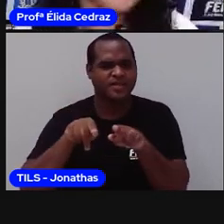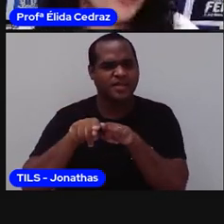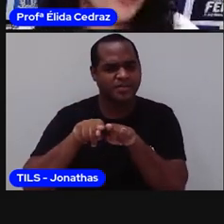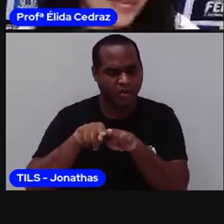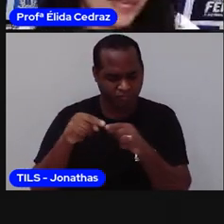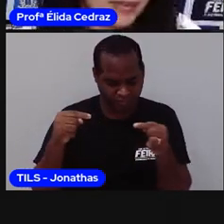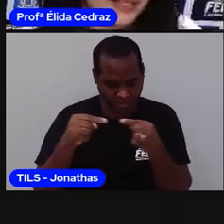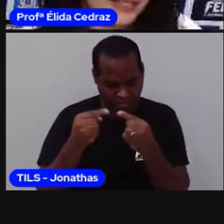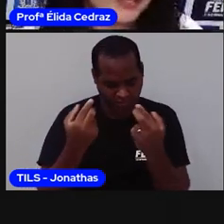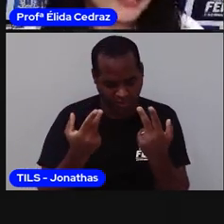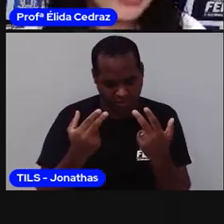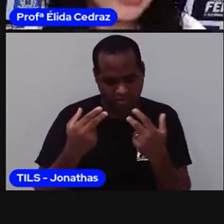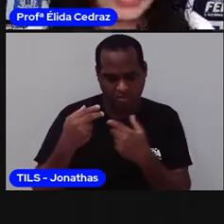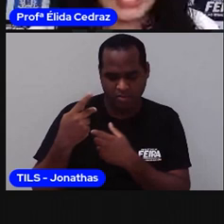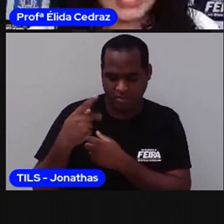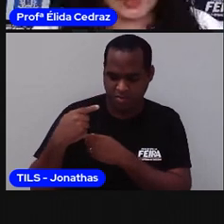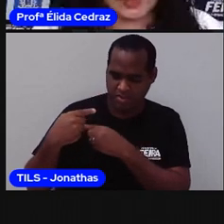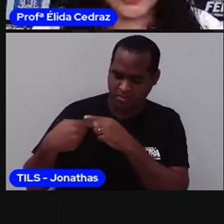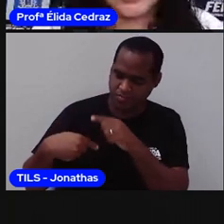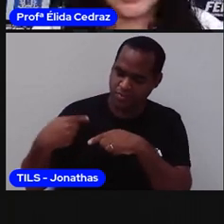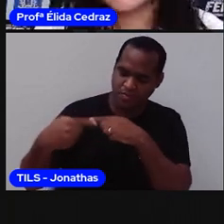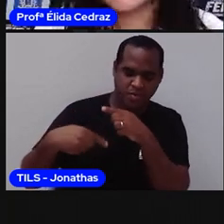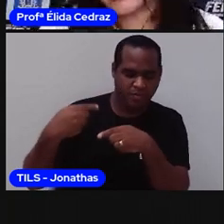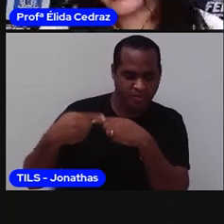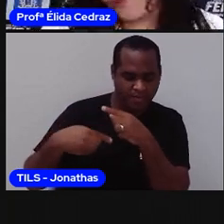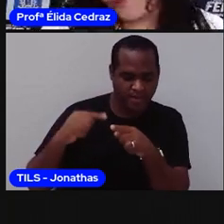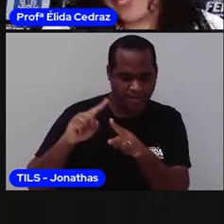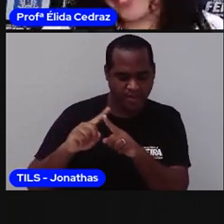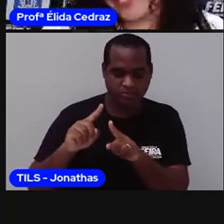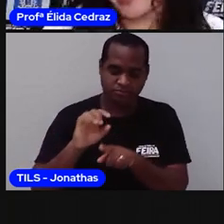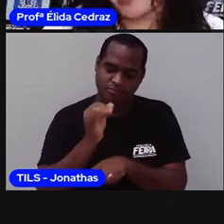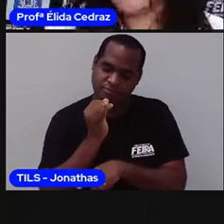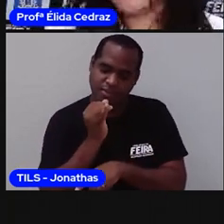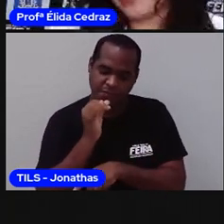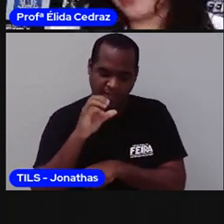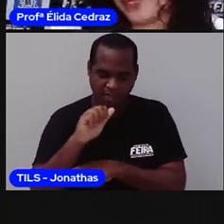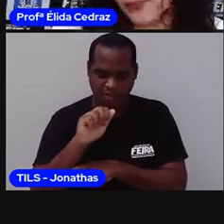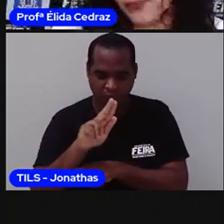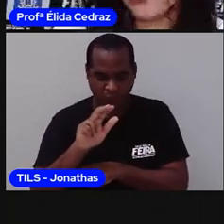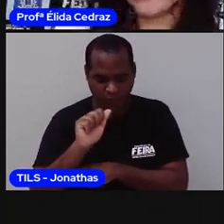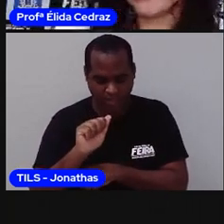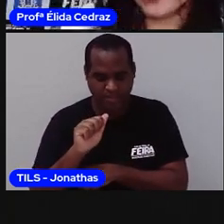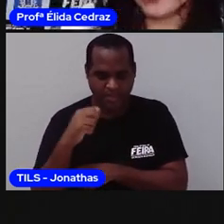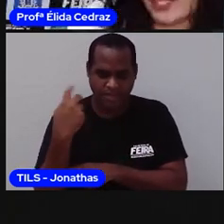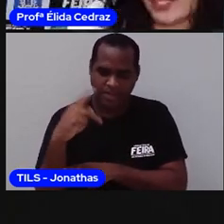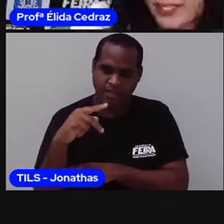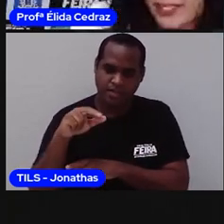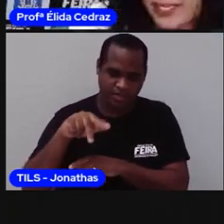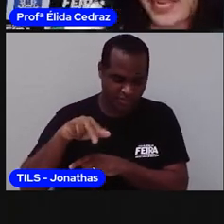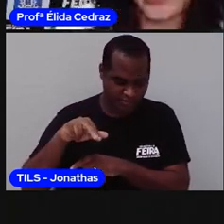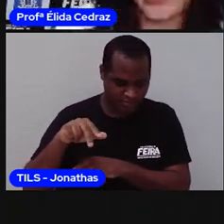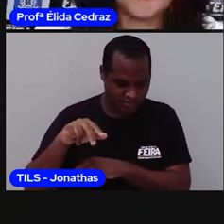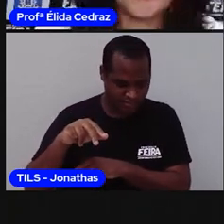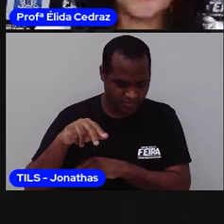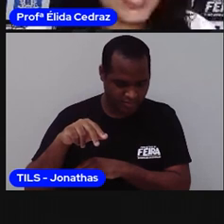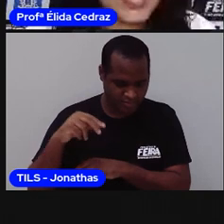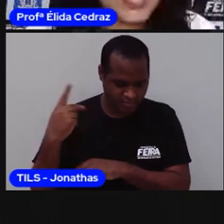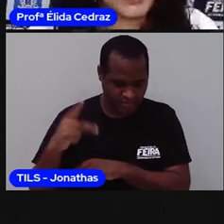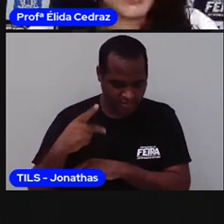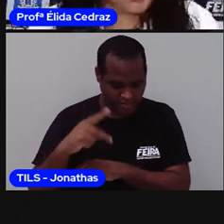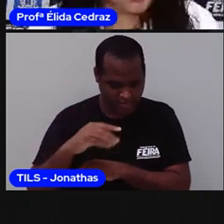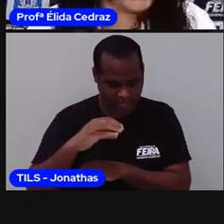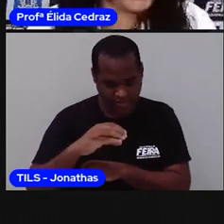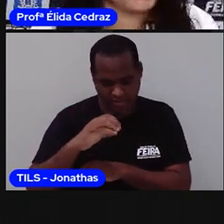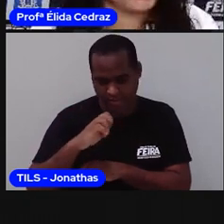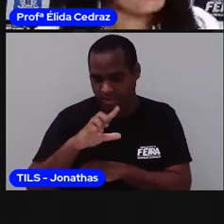igual ao nome da irmã. Então, se Cauã é irmão de Cecília, como é que a gente